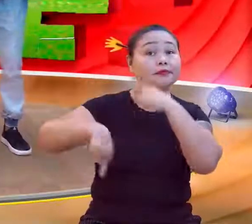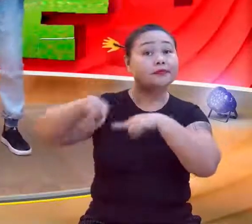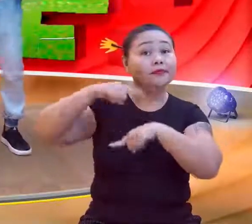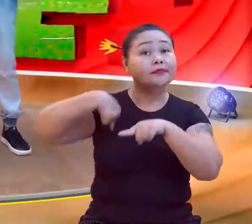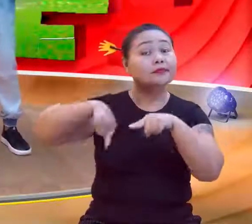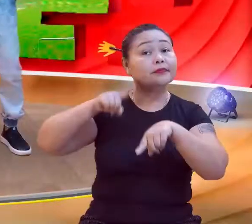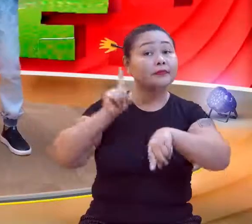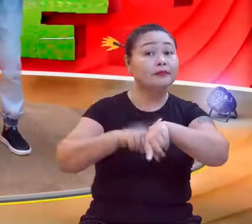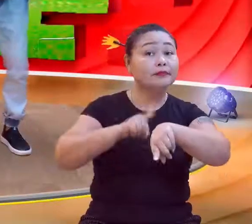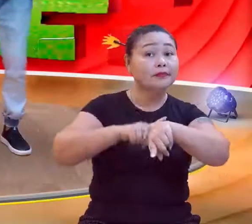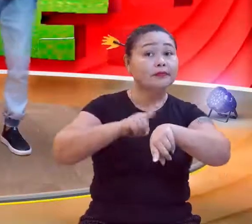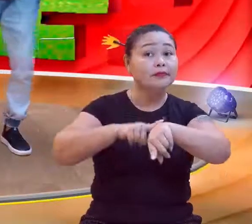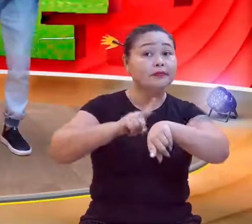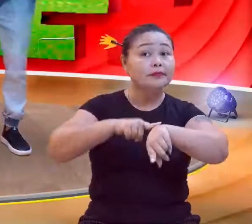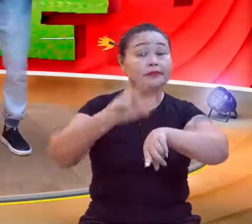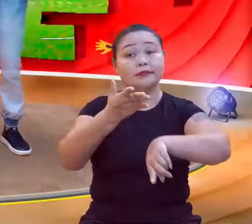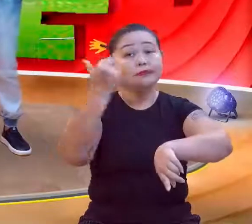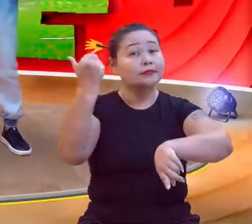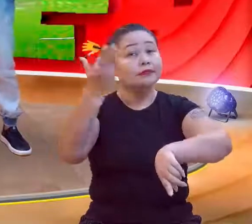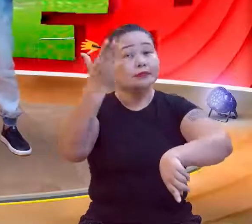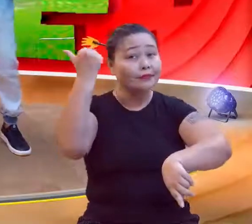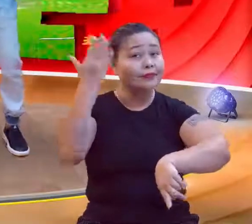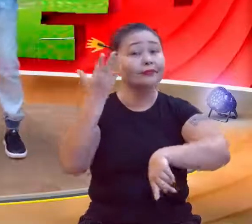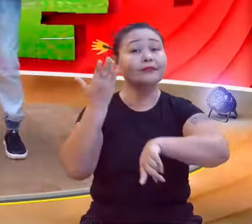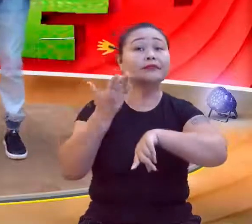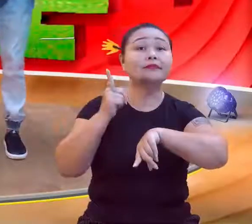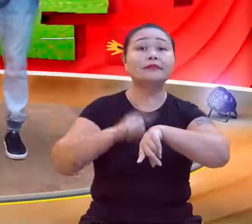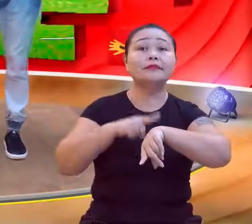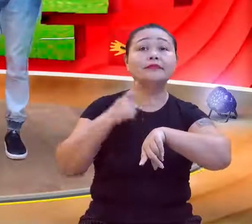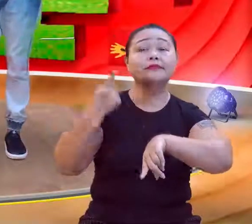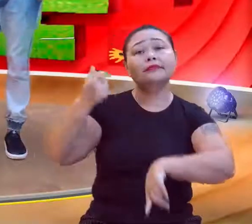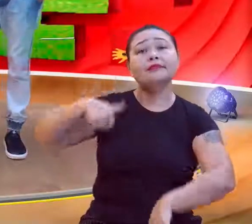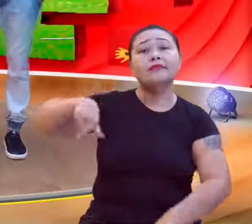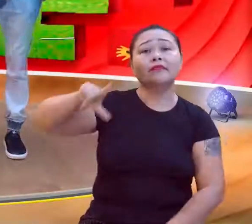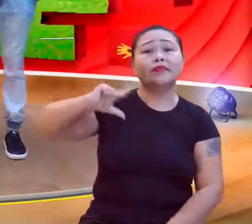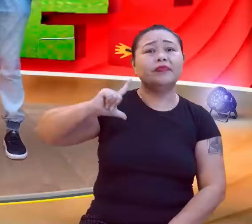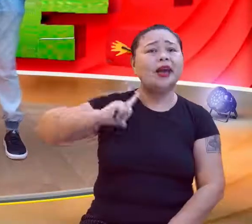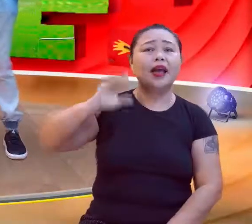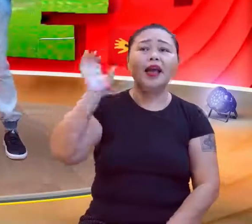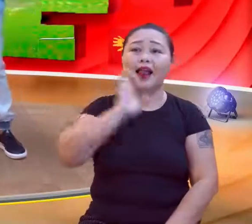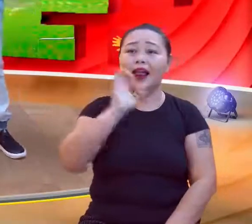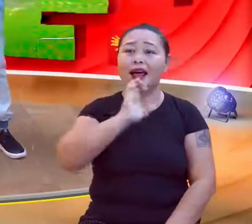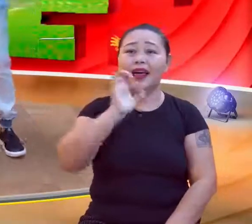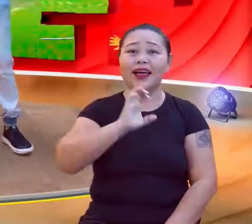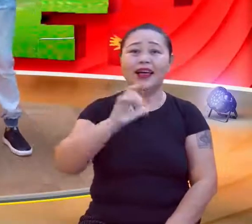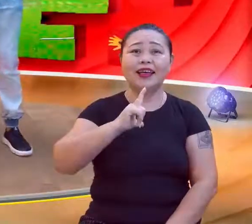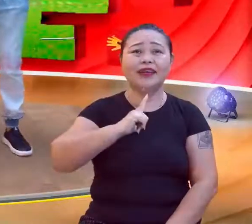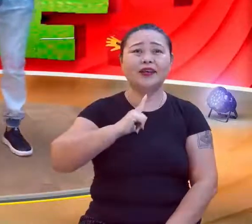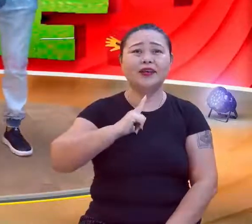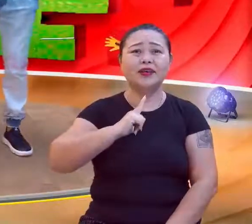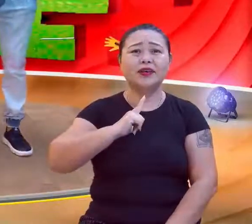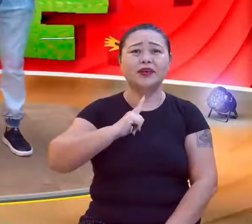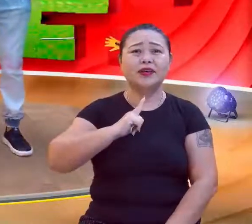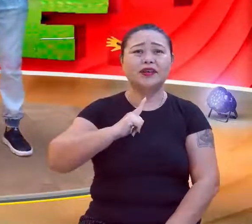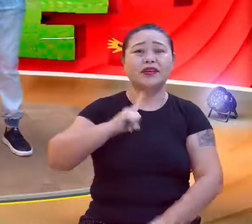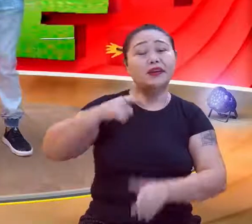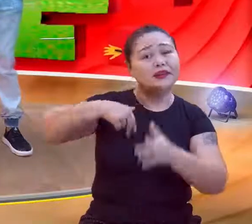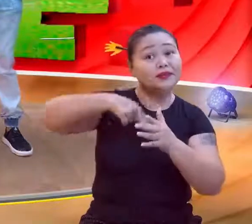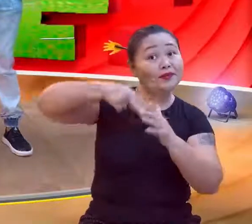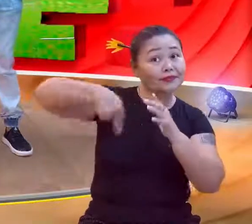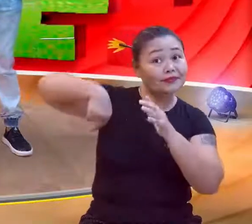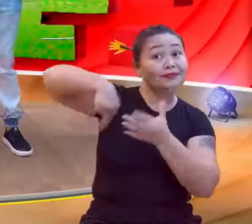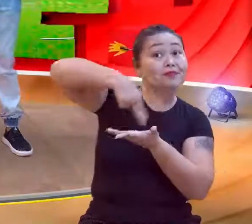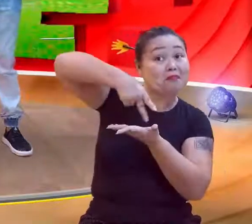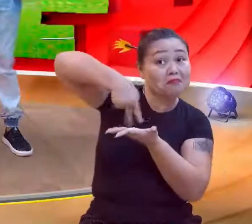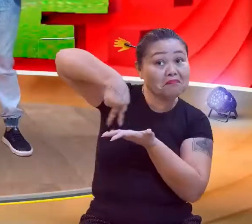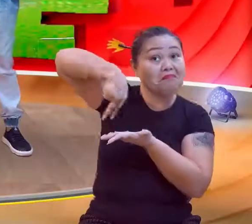a hora dele ir e vem com tudo. Ele é muito acelerado, não dá não. É, mas é ele dá uma reboladinha, né? É